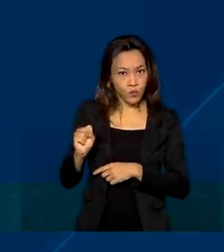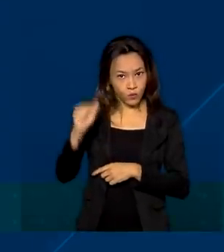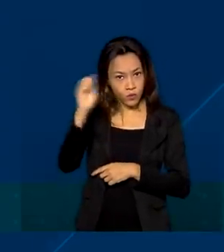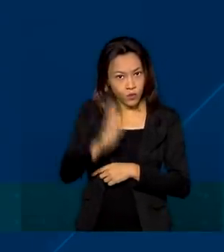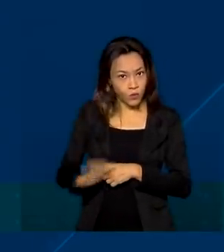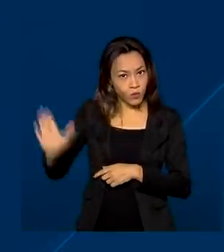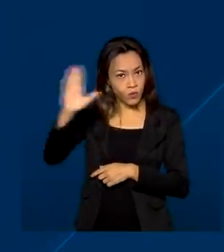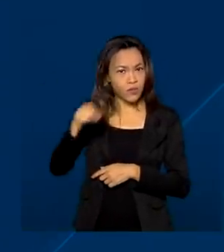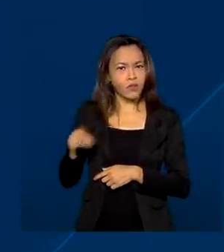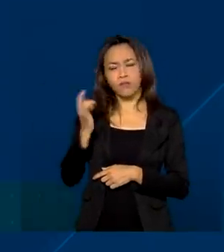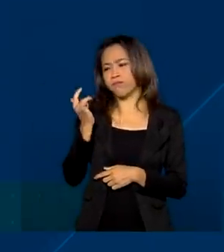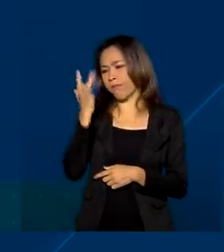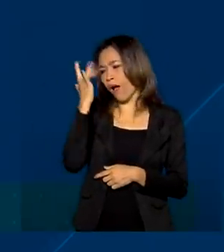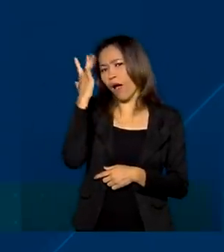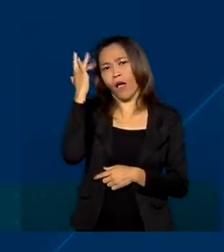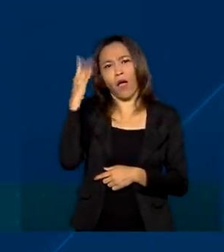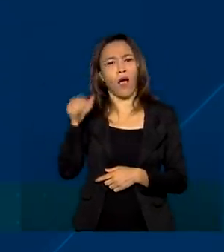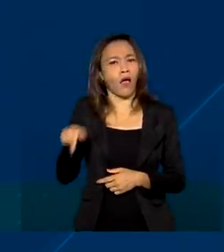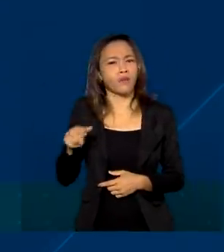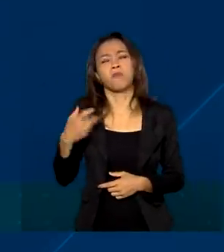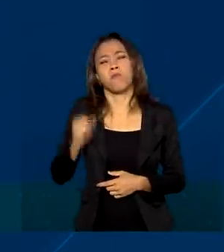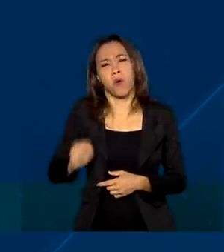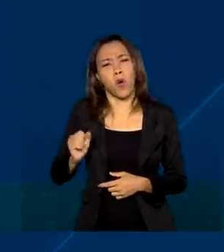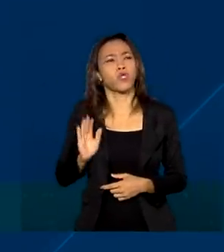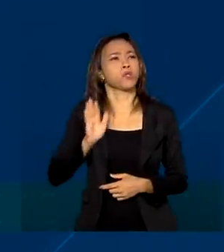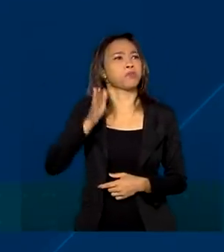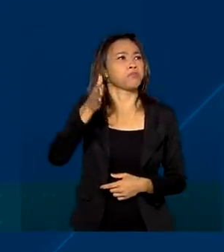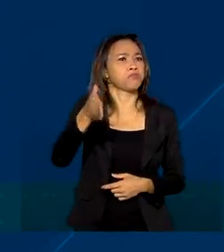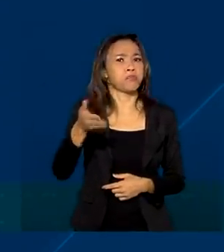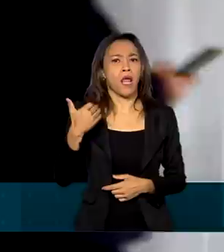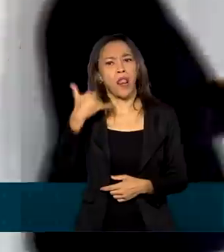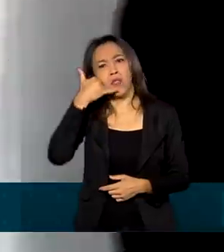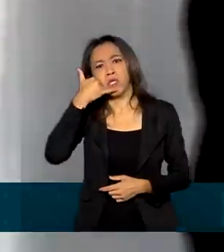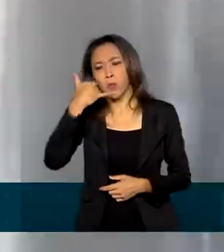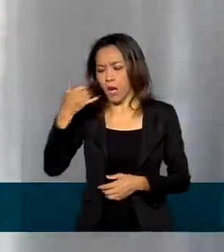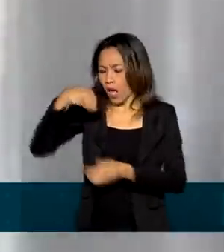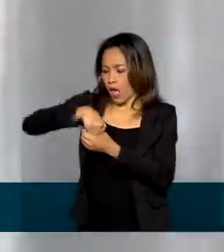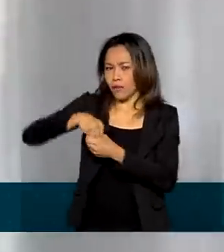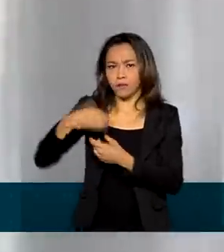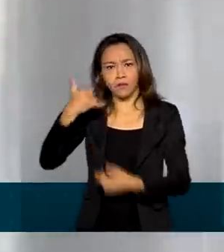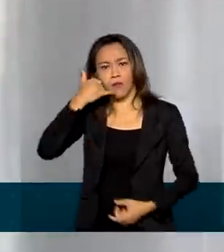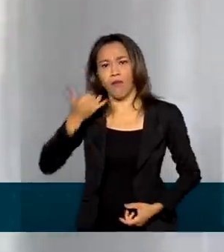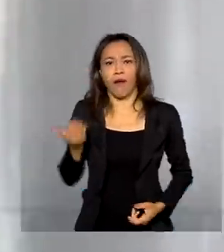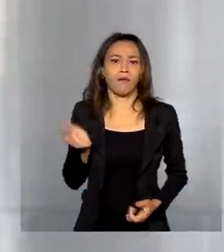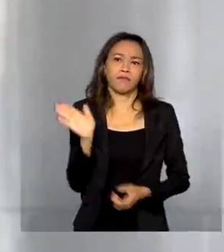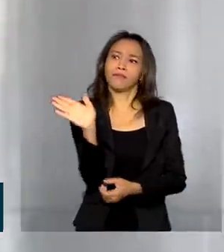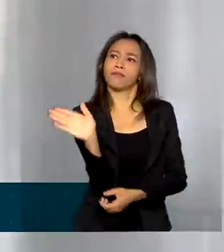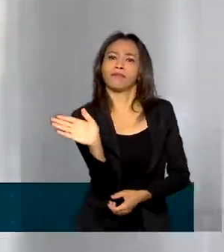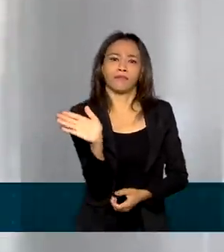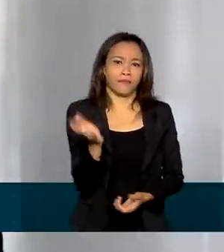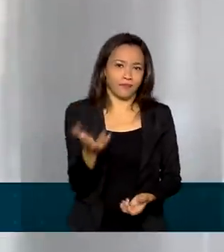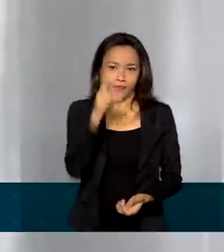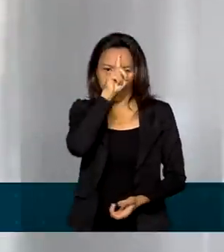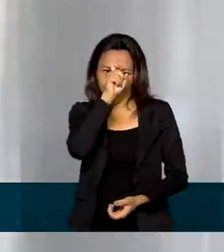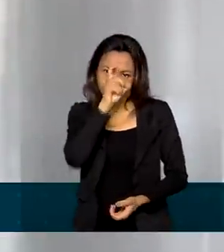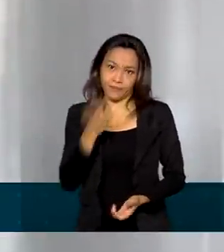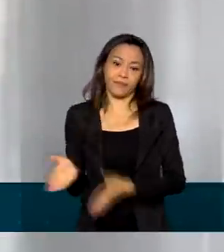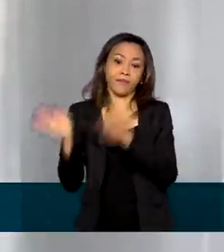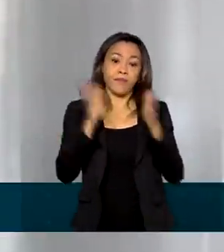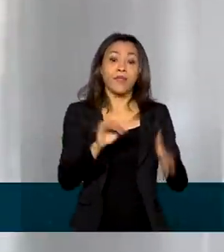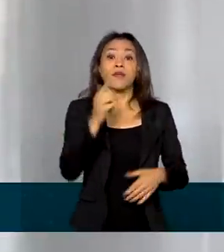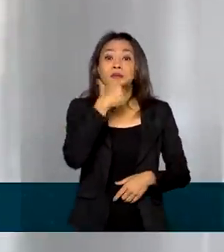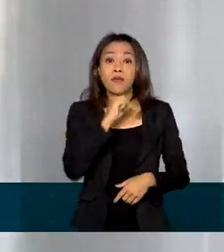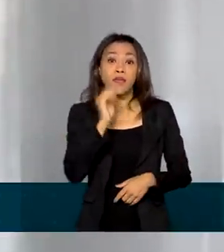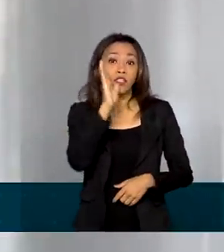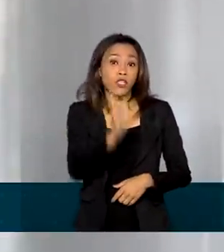também uma praticidade que você pode levar no seu celular mesmo. Assim que receber a vacina contra a Covid-19, quem